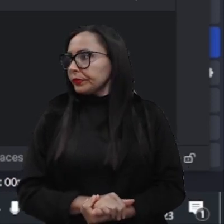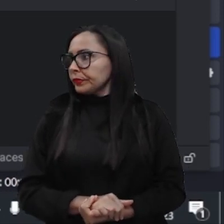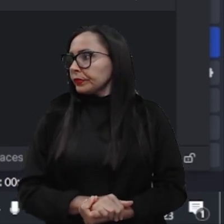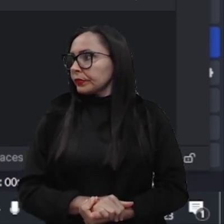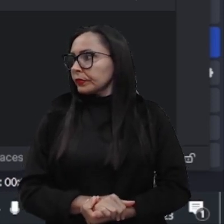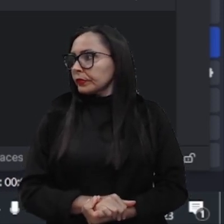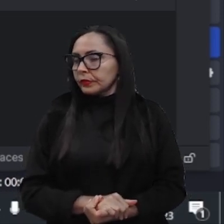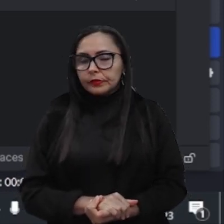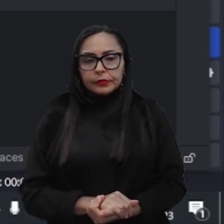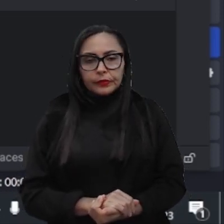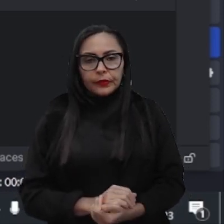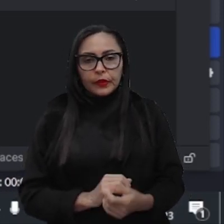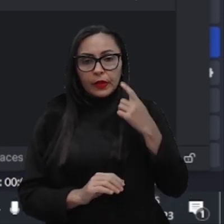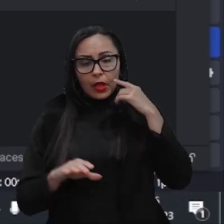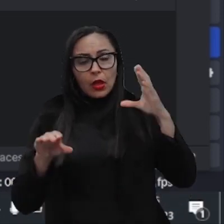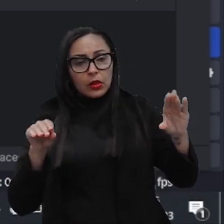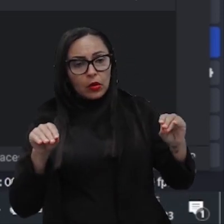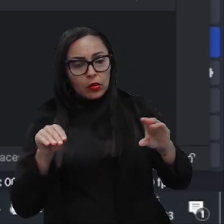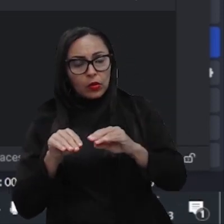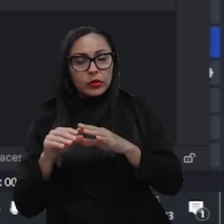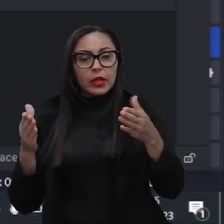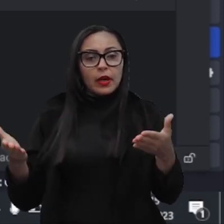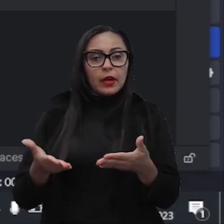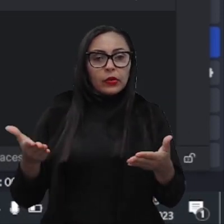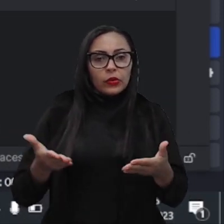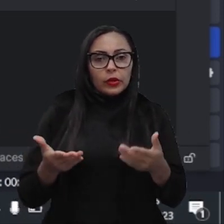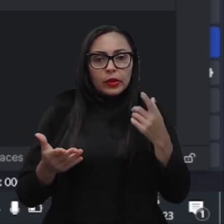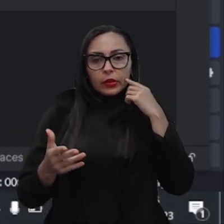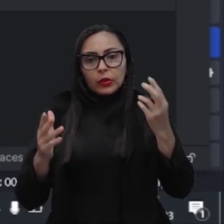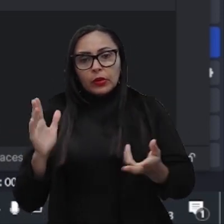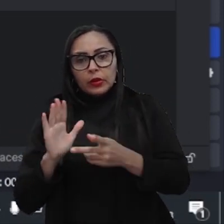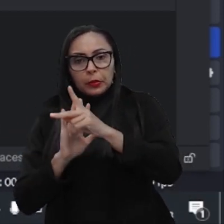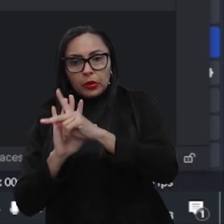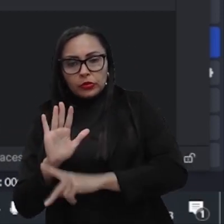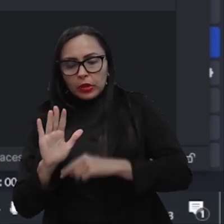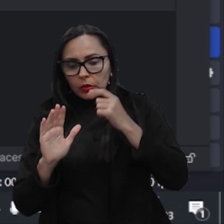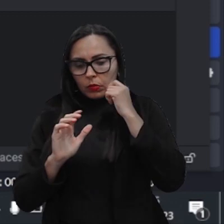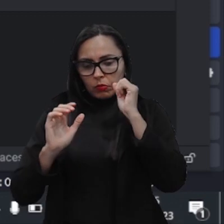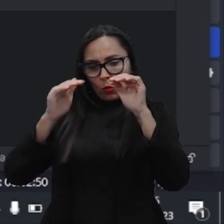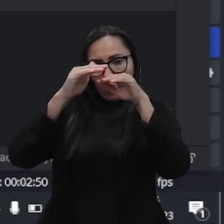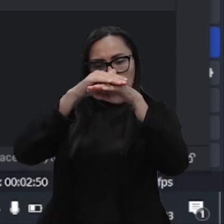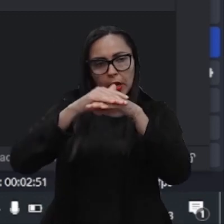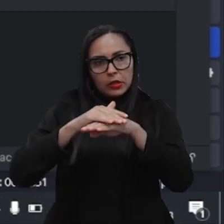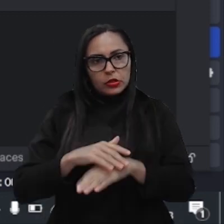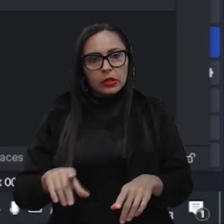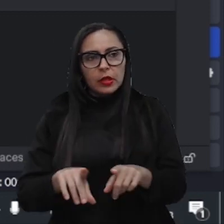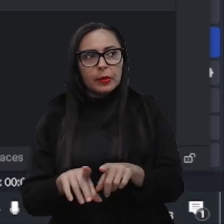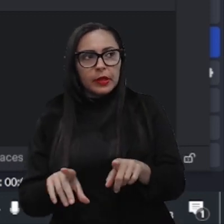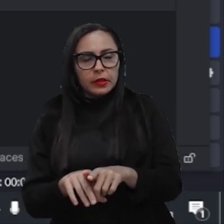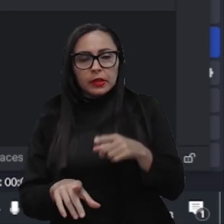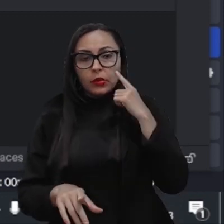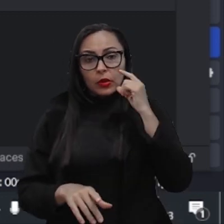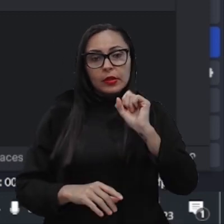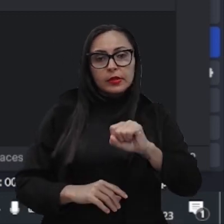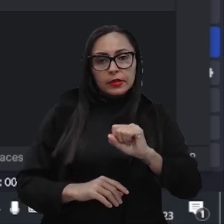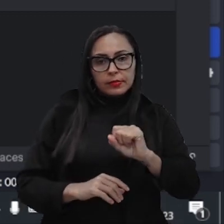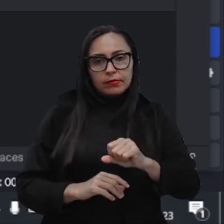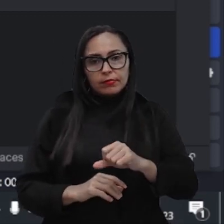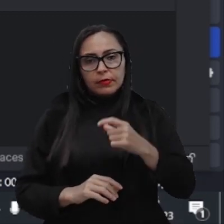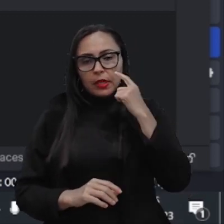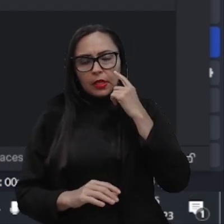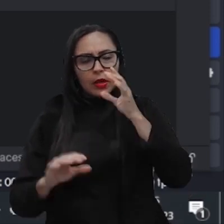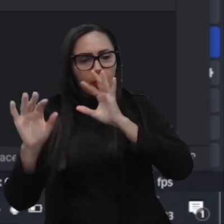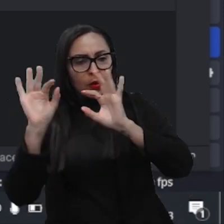criar Agora o projeto, com a pasta aqui, ó, ReLowOrd sim, está com a estrutura pronta para